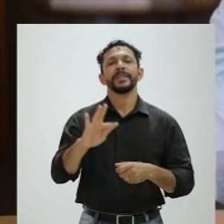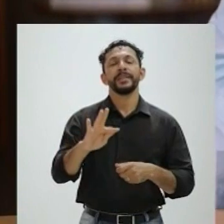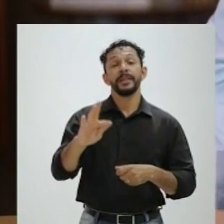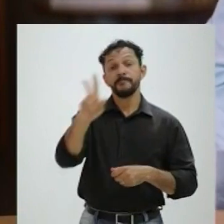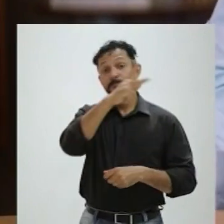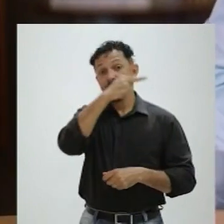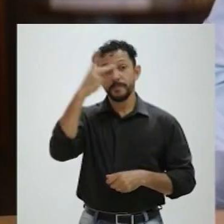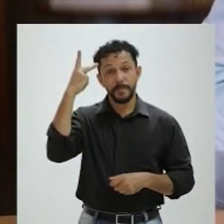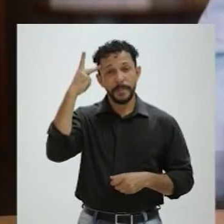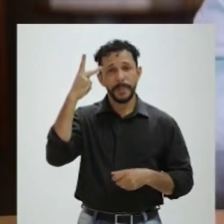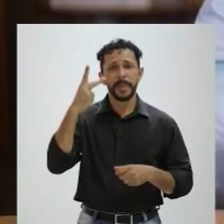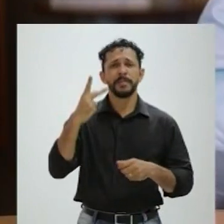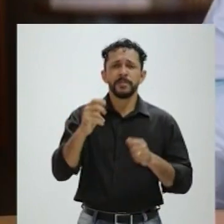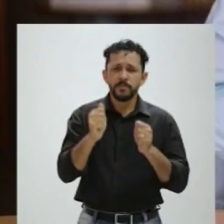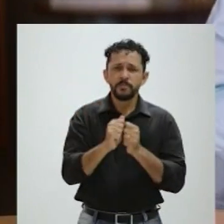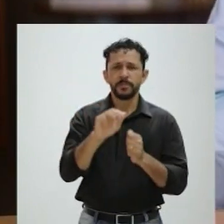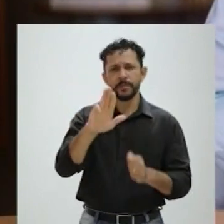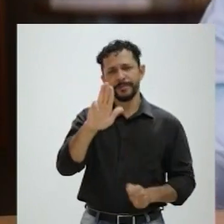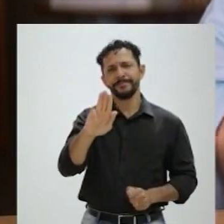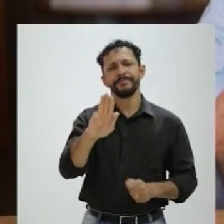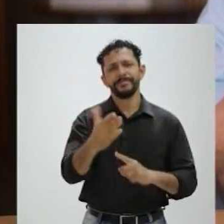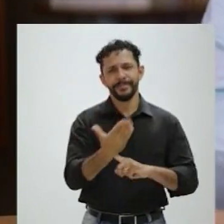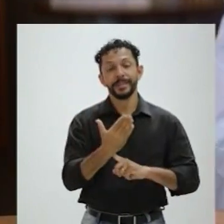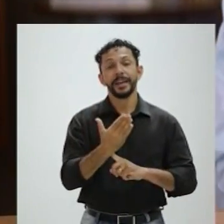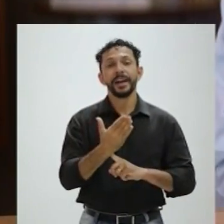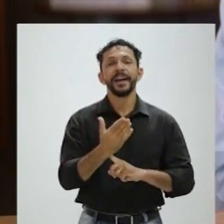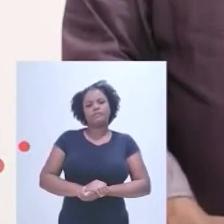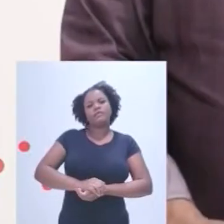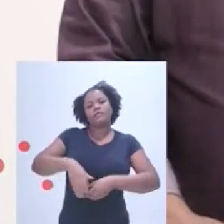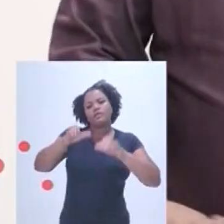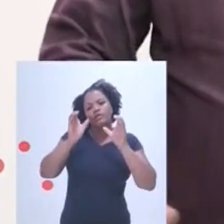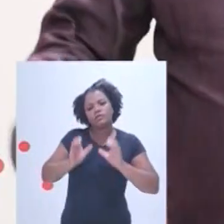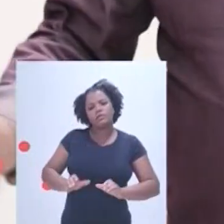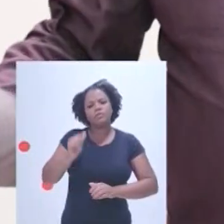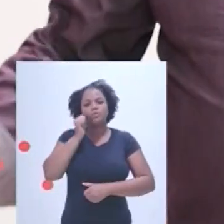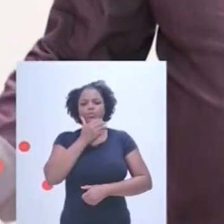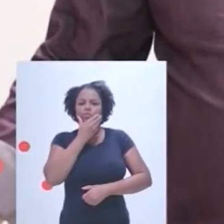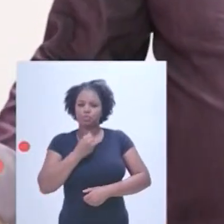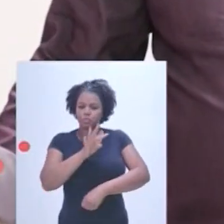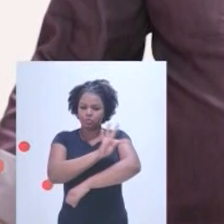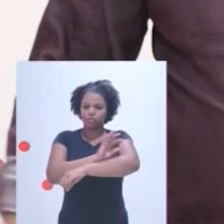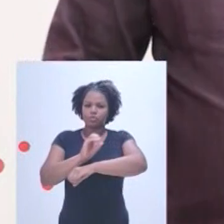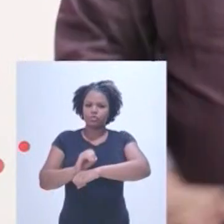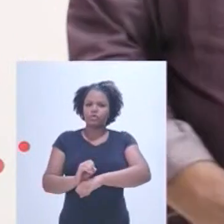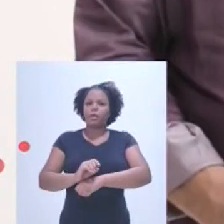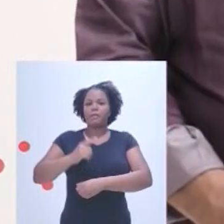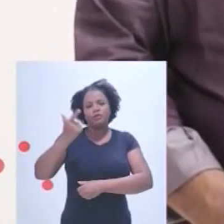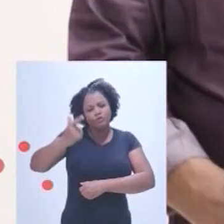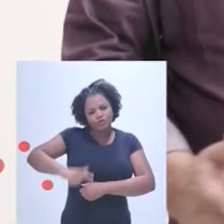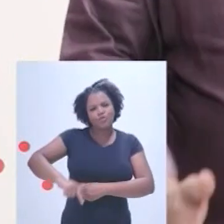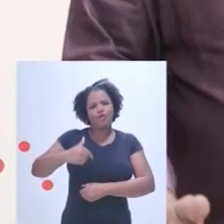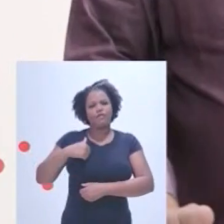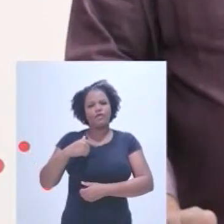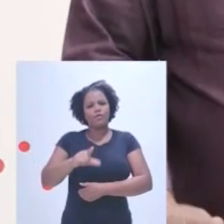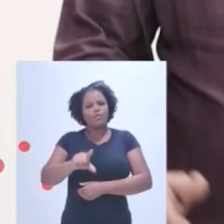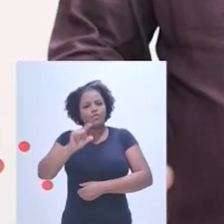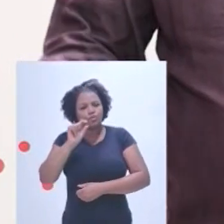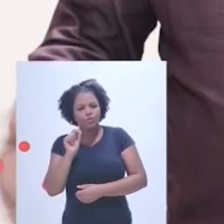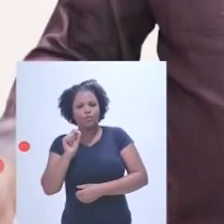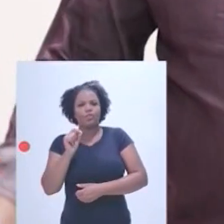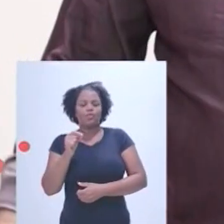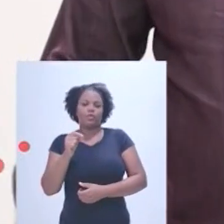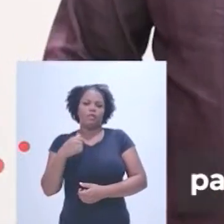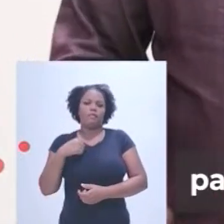deputadas, naquelas pessoas que jogam o time do... Cidadão e cidadã tocantinense, mais uma vez me coloco como